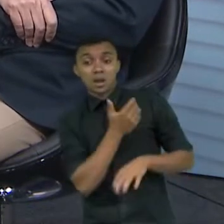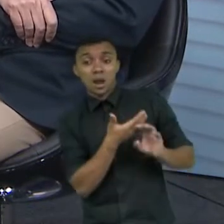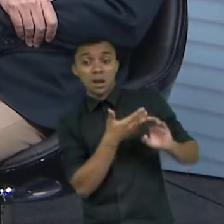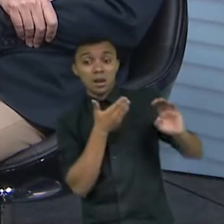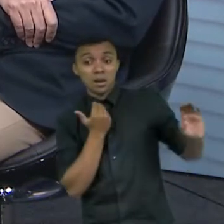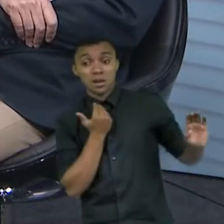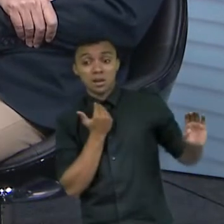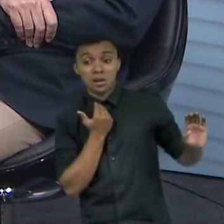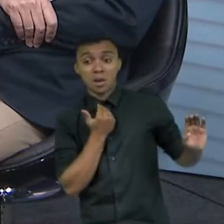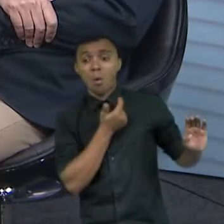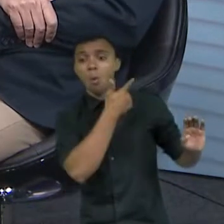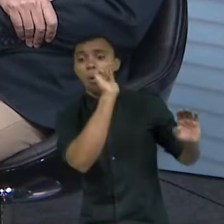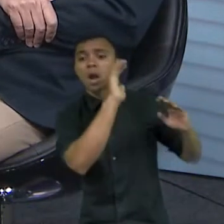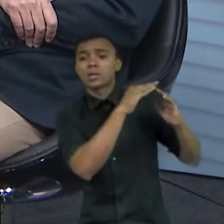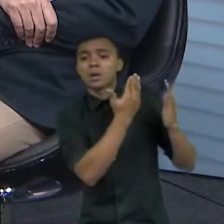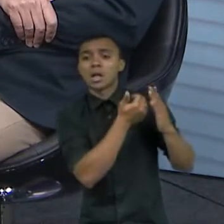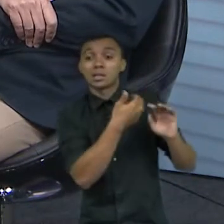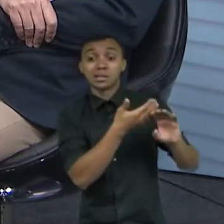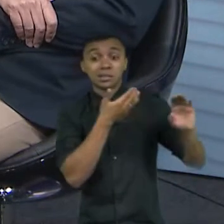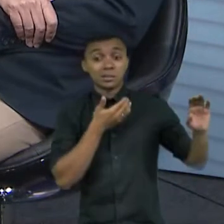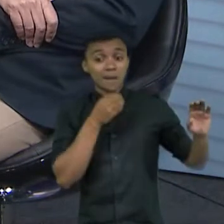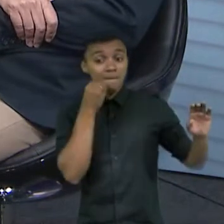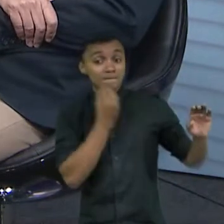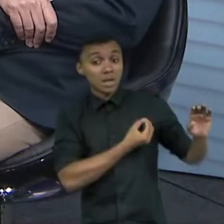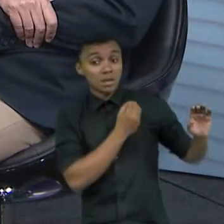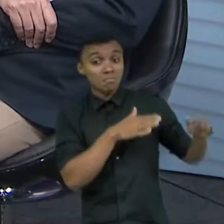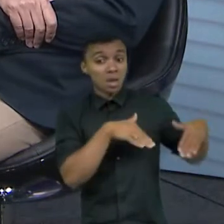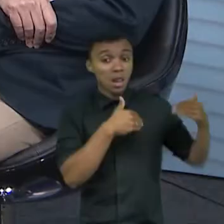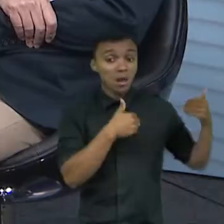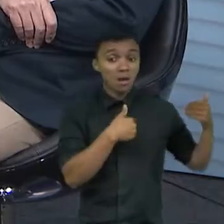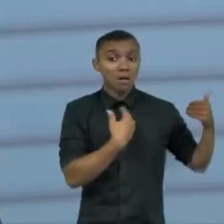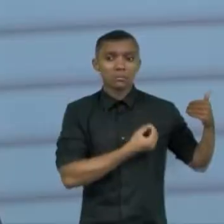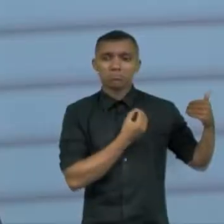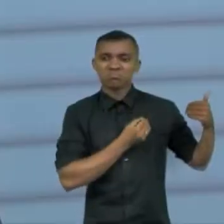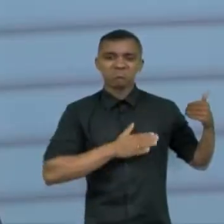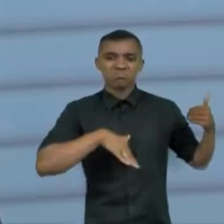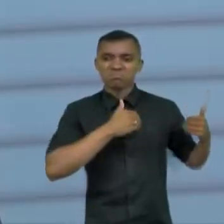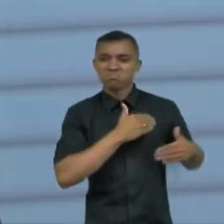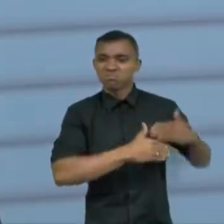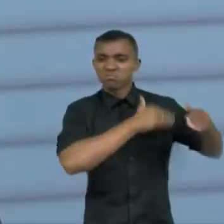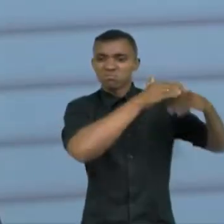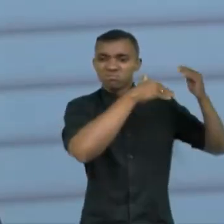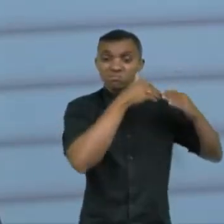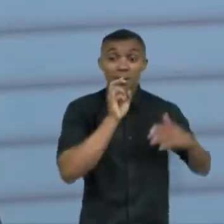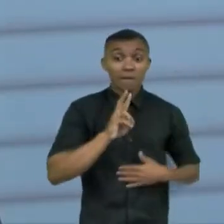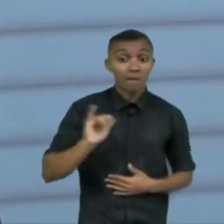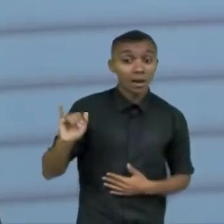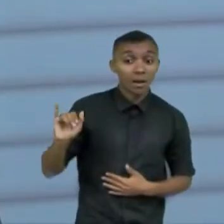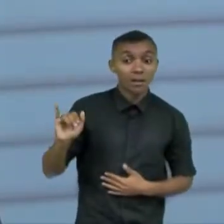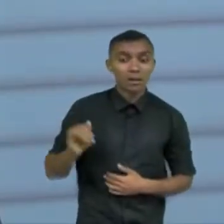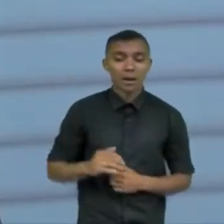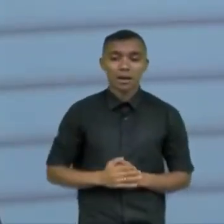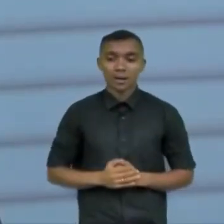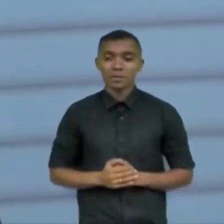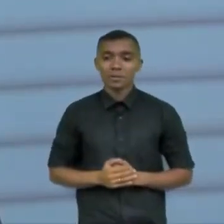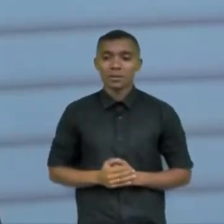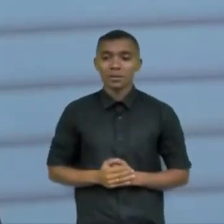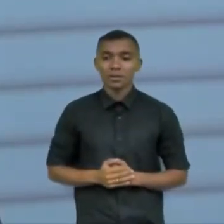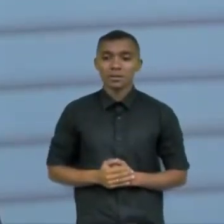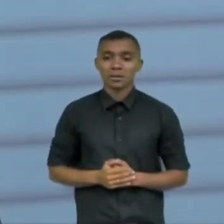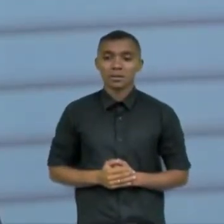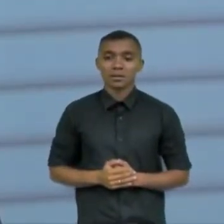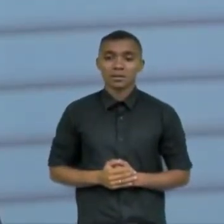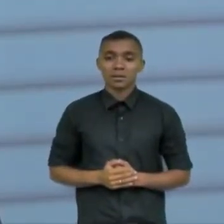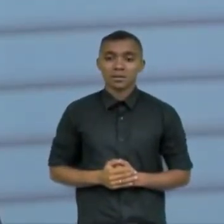separada vai melhorar a vida dele vai dar bem estar vai dar uma qualidade de vida eu não acredito